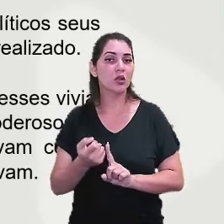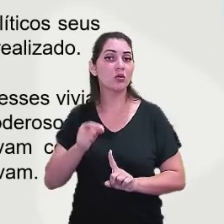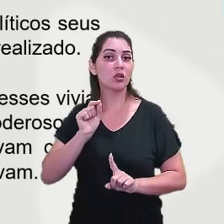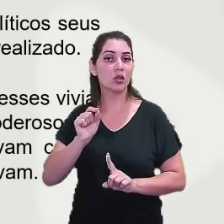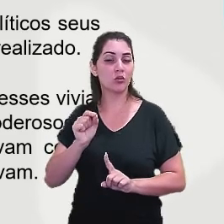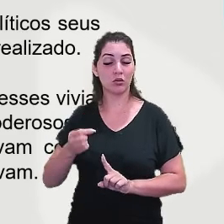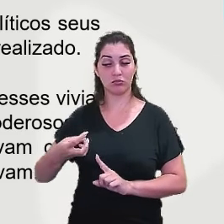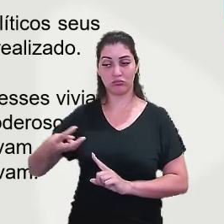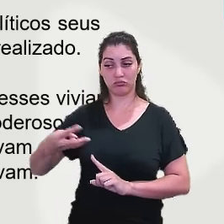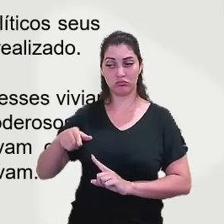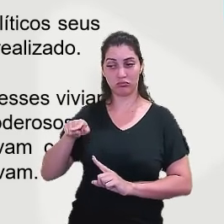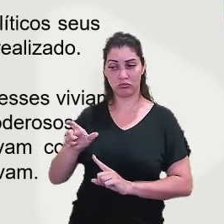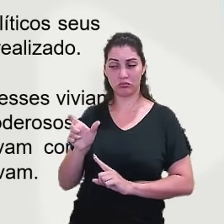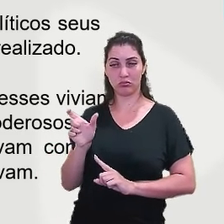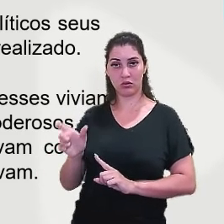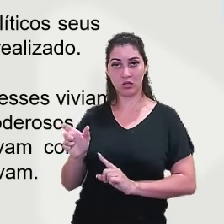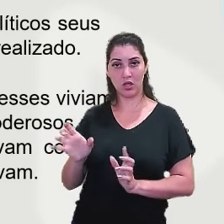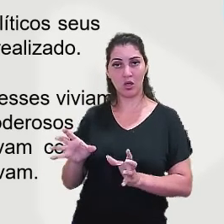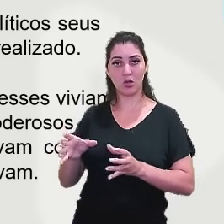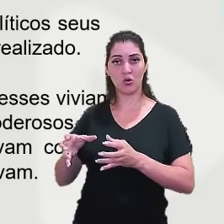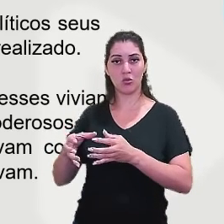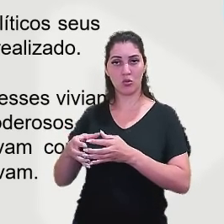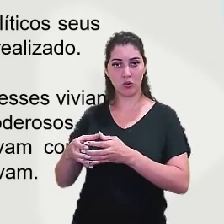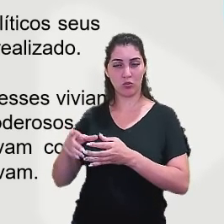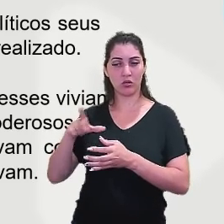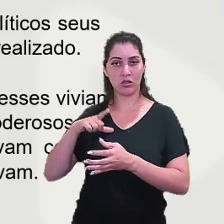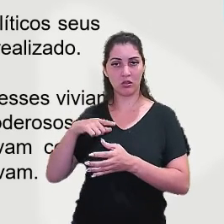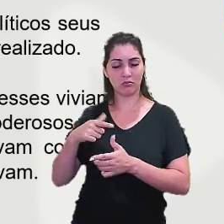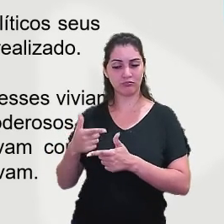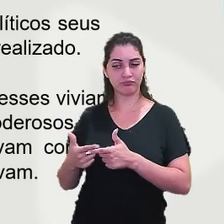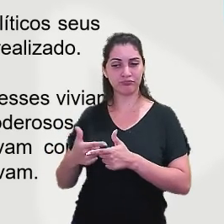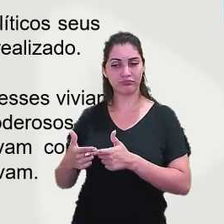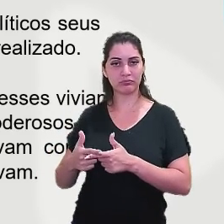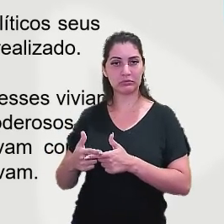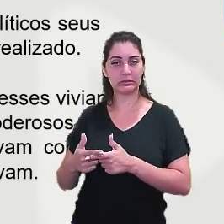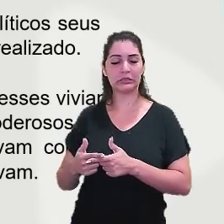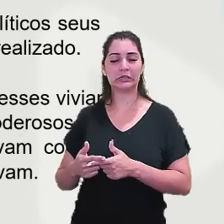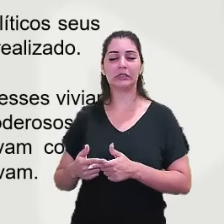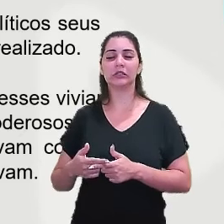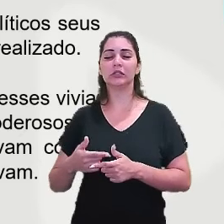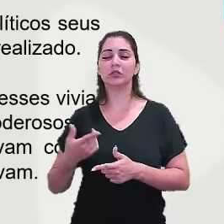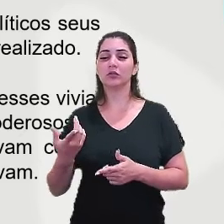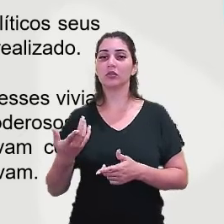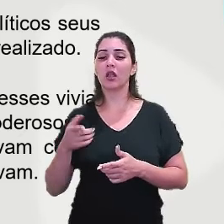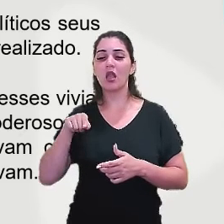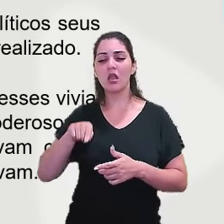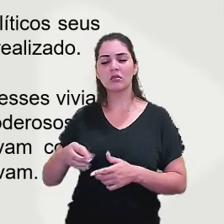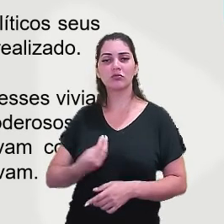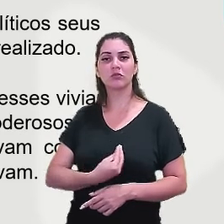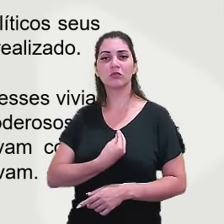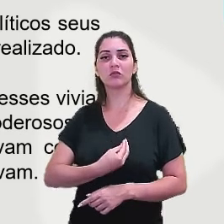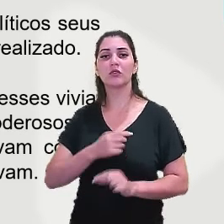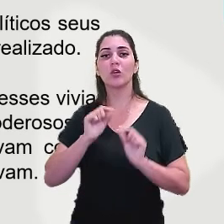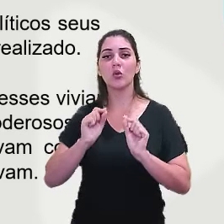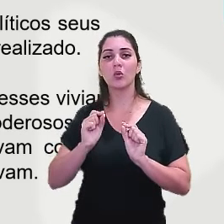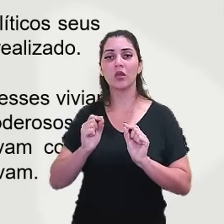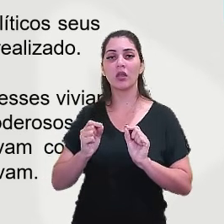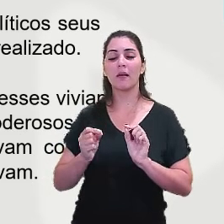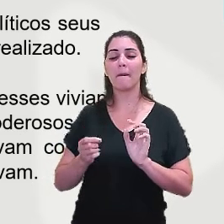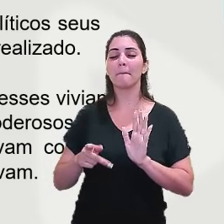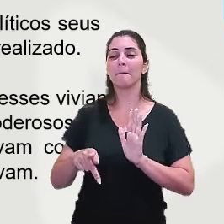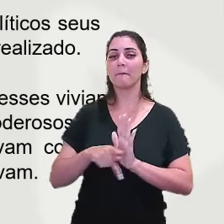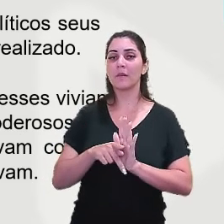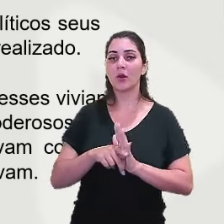terceiro tipo. Eram os bandos reprimidos e inimigos públicos. No entanto, esses viviam a sua própria sorte,